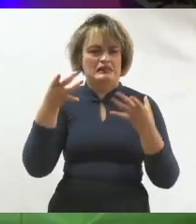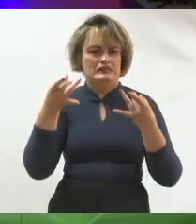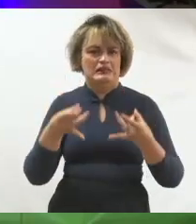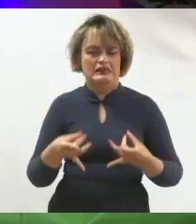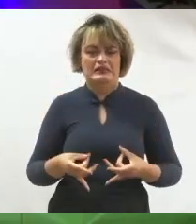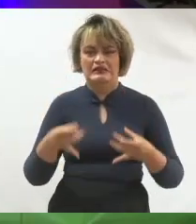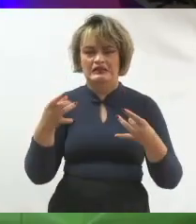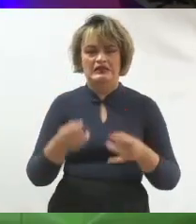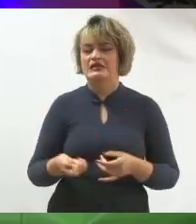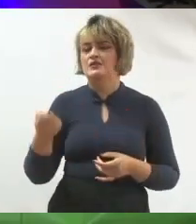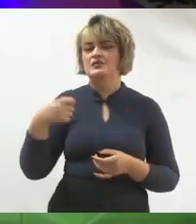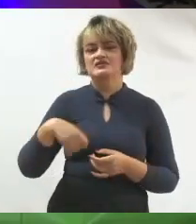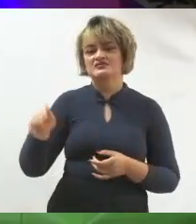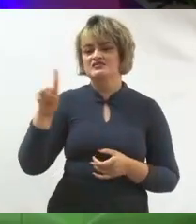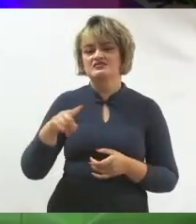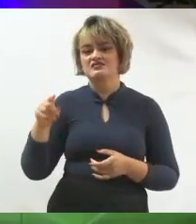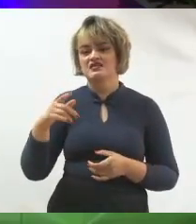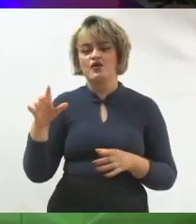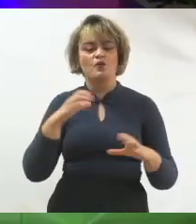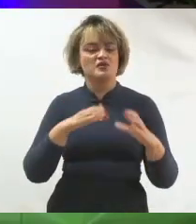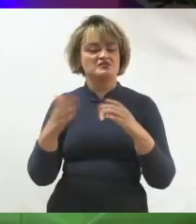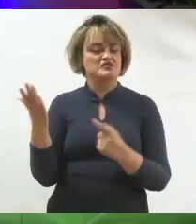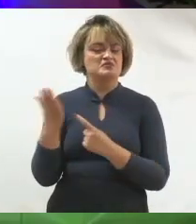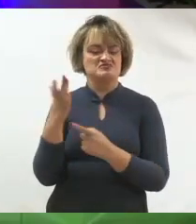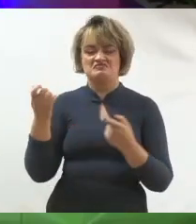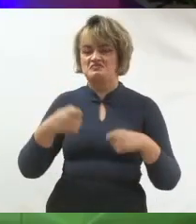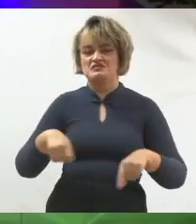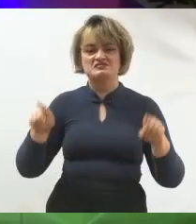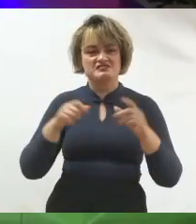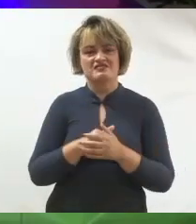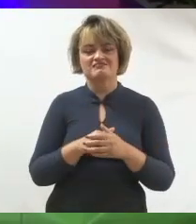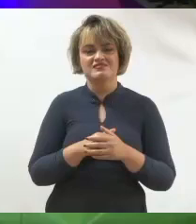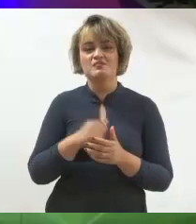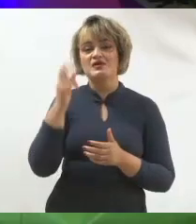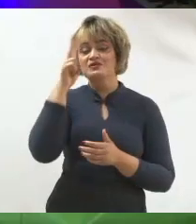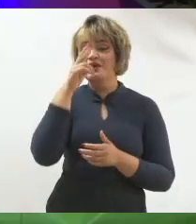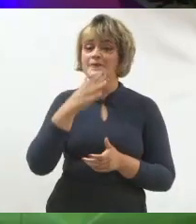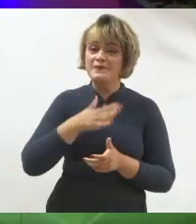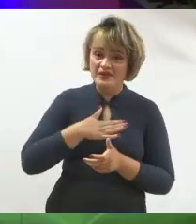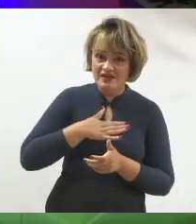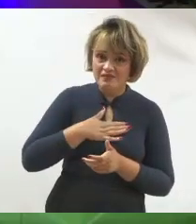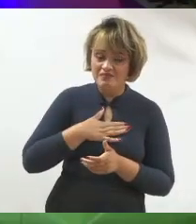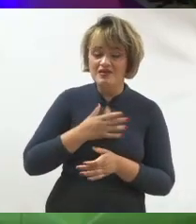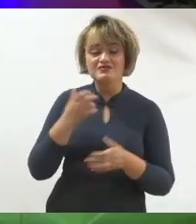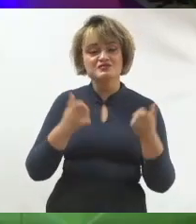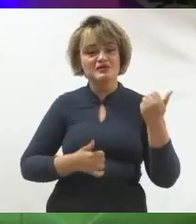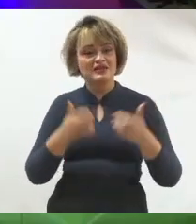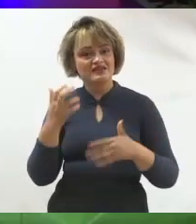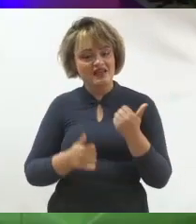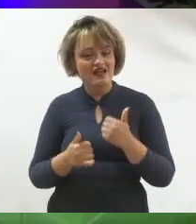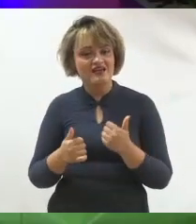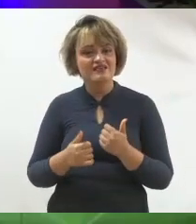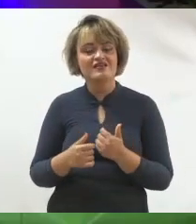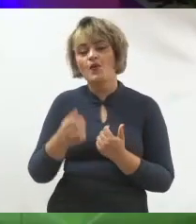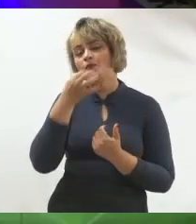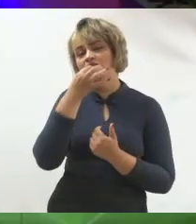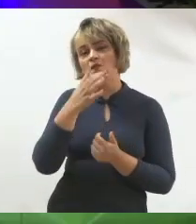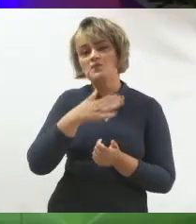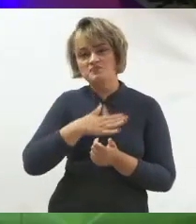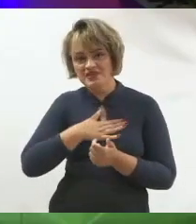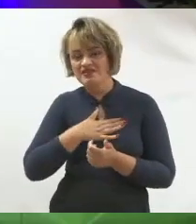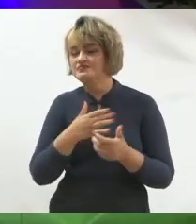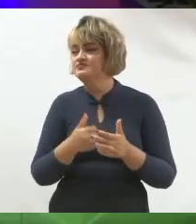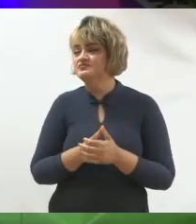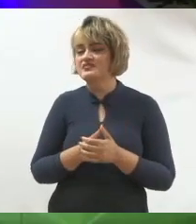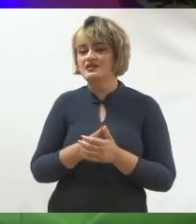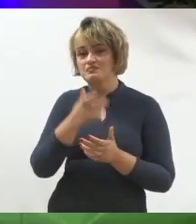nem de um assessor de comunicação para me ajudar. Contei uma história minha em que eu passo os meus valores. Porque quem